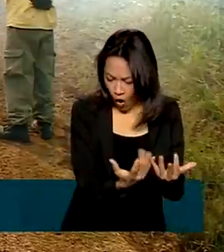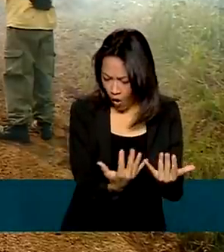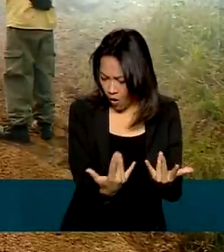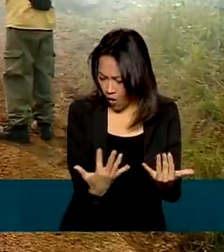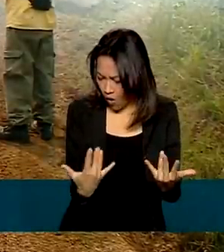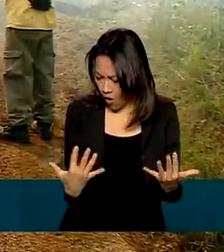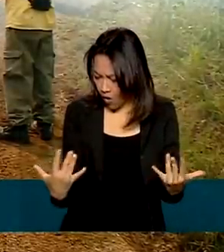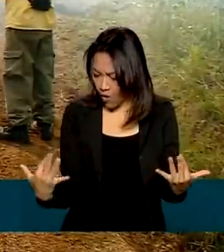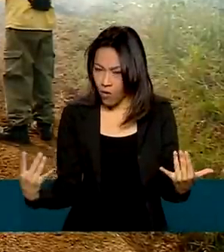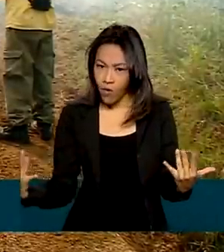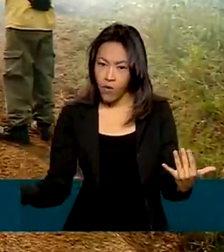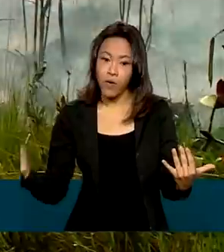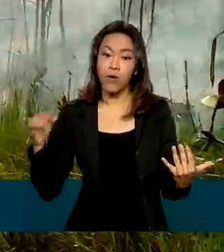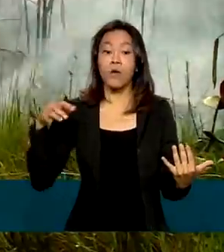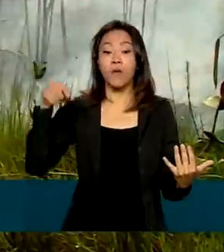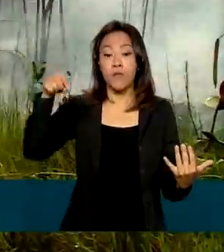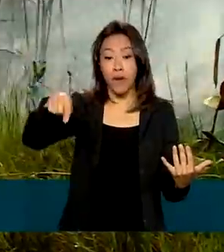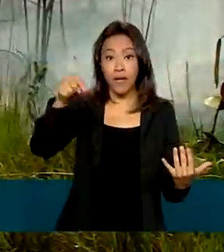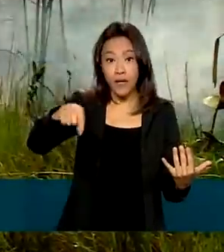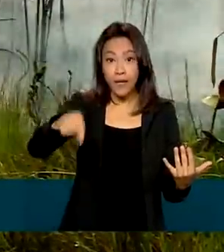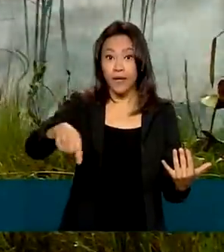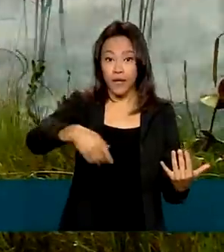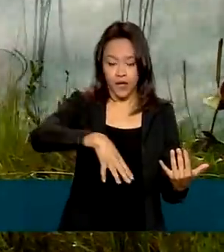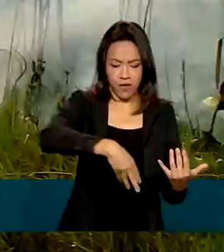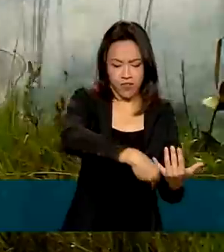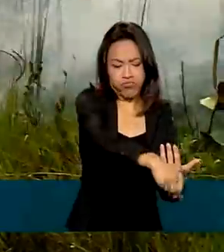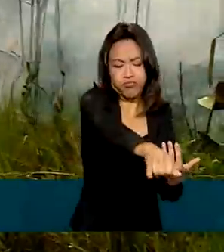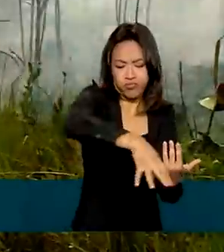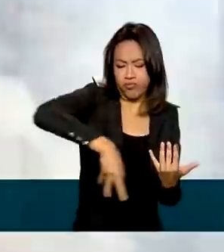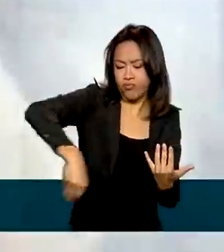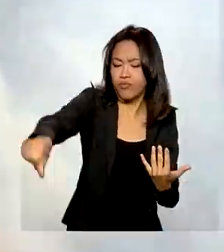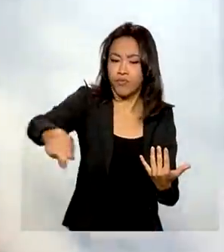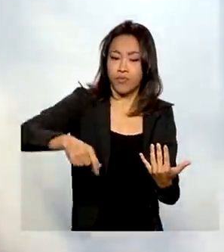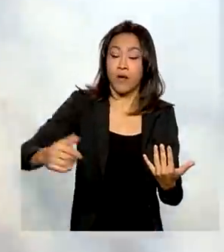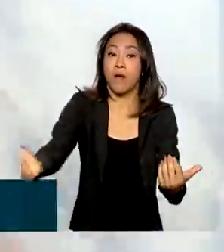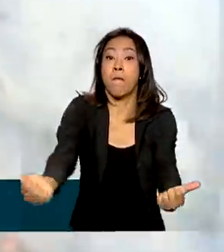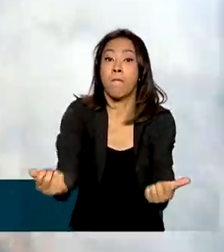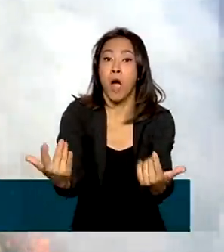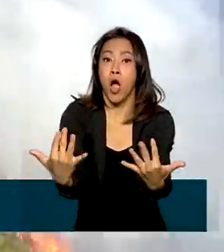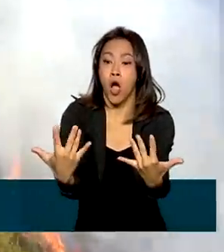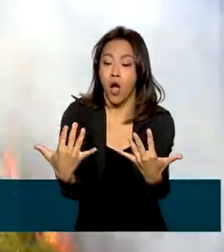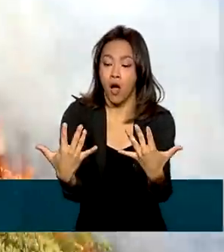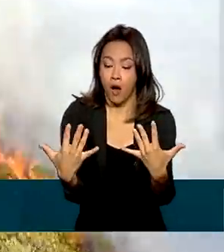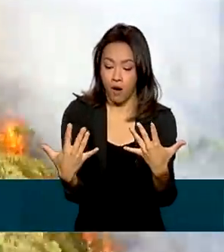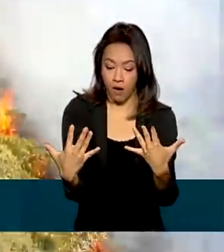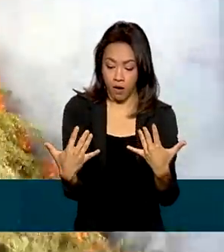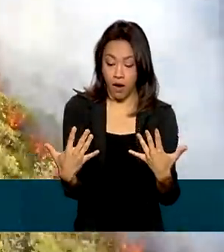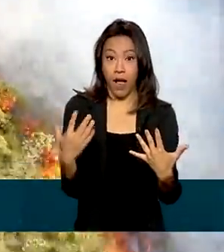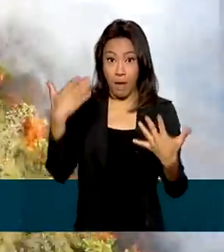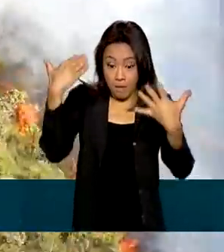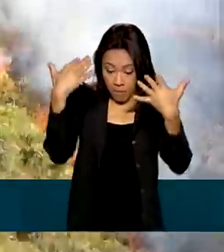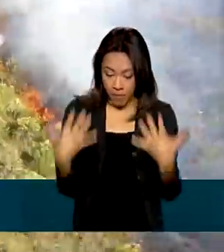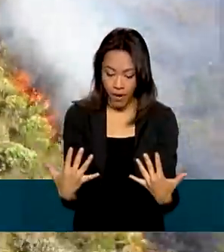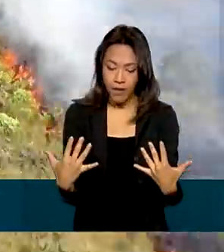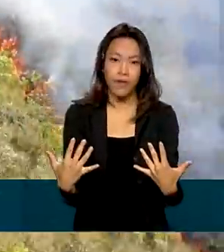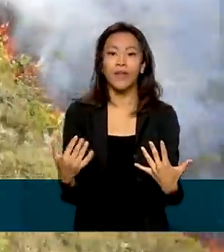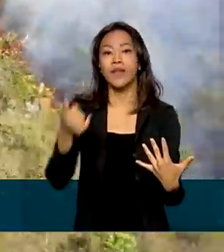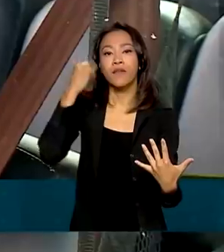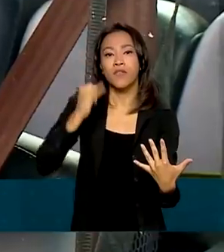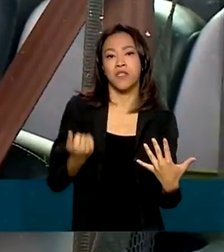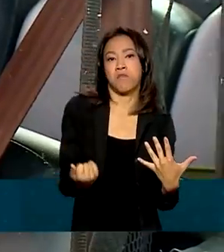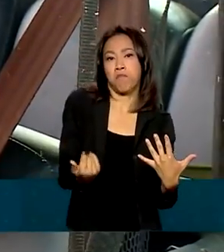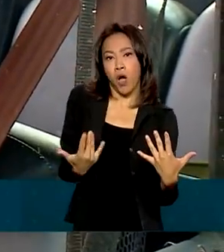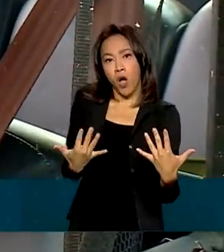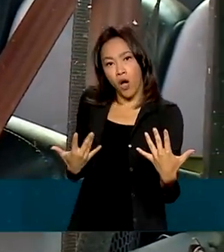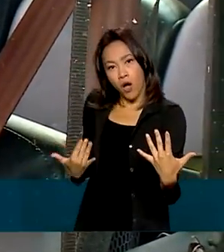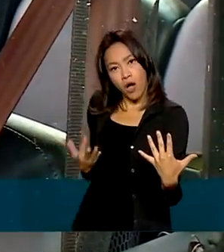impedir que o material vegetal acumulado no solo ao longo do tempo sirva como combustível para os incêndios na época de estiagem.